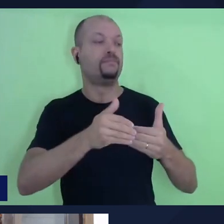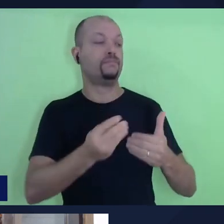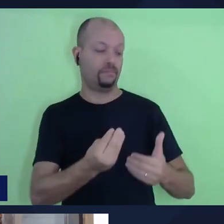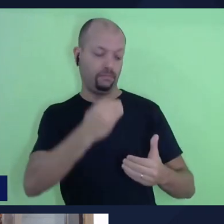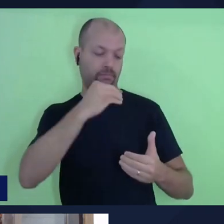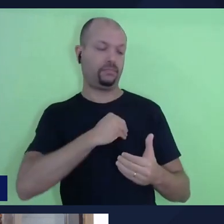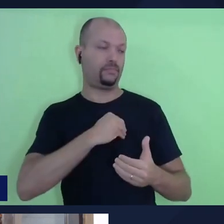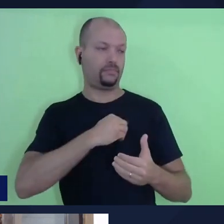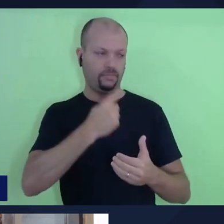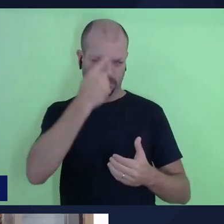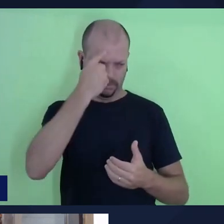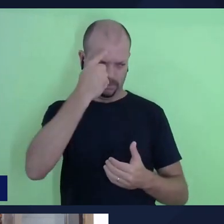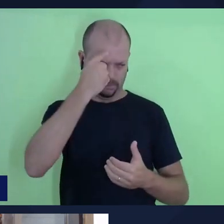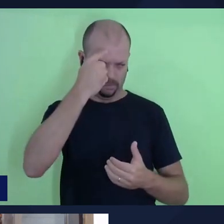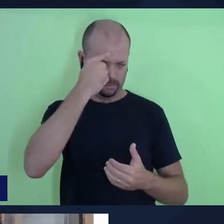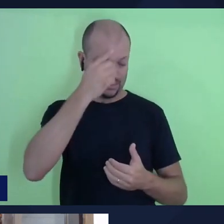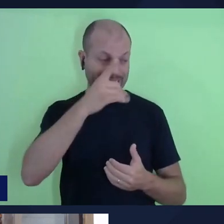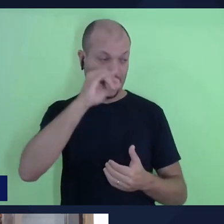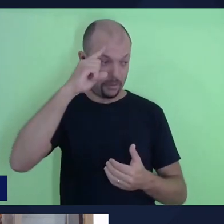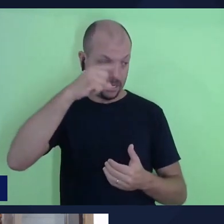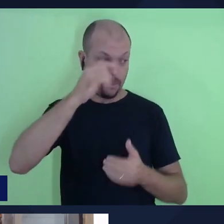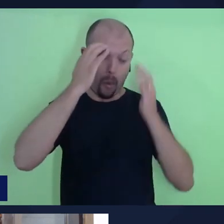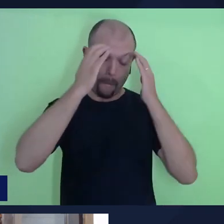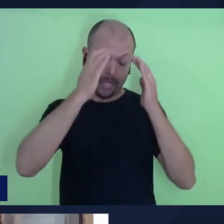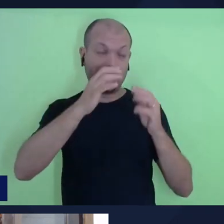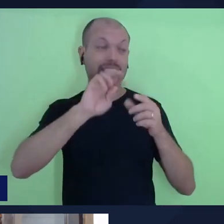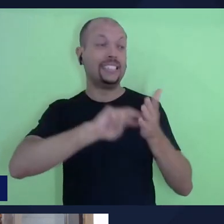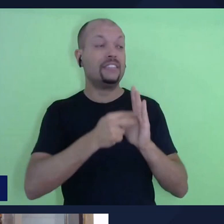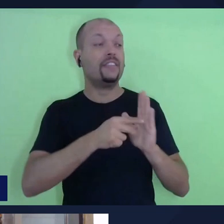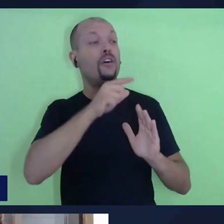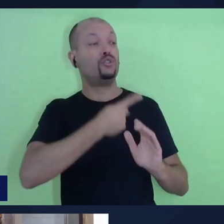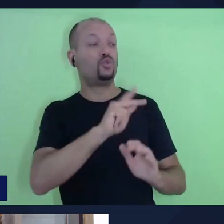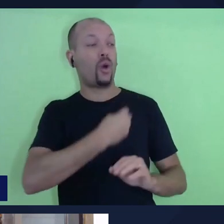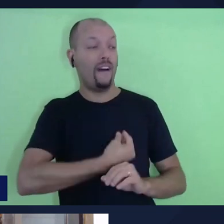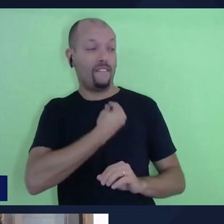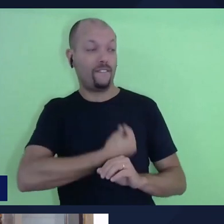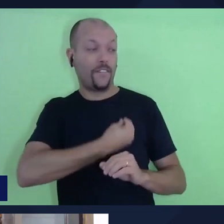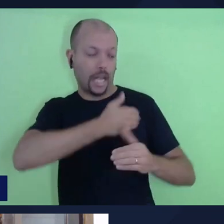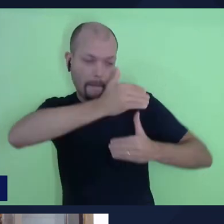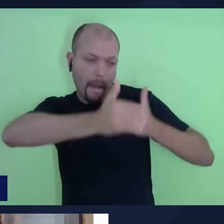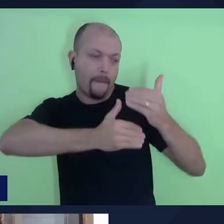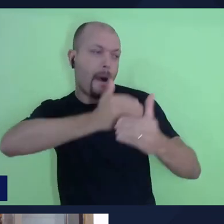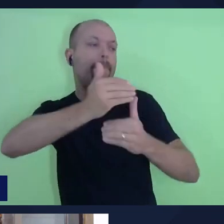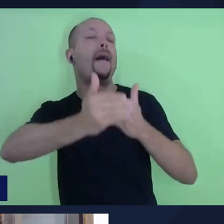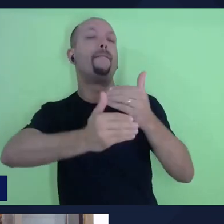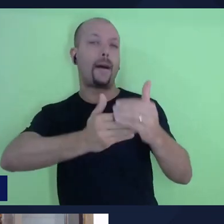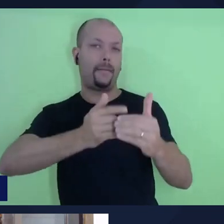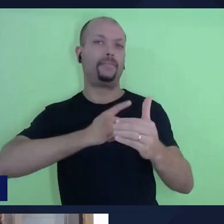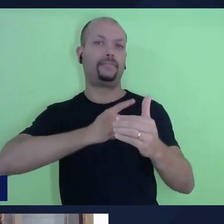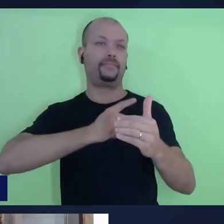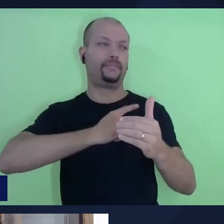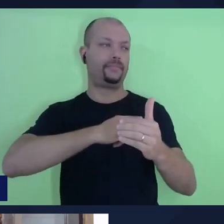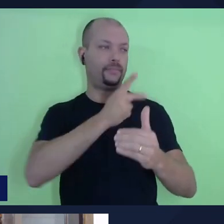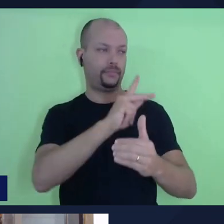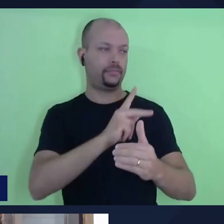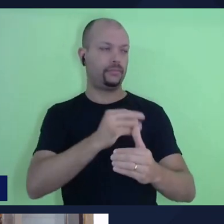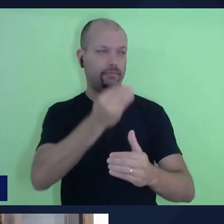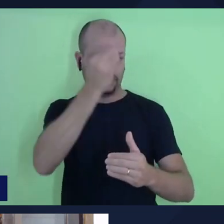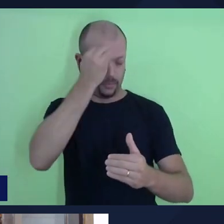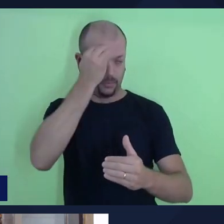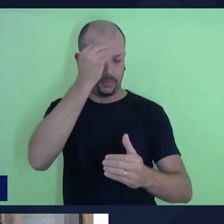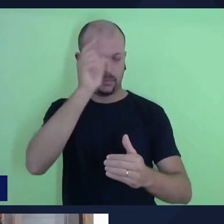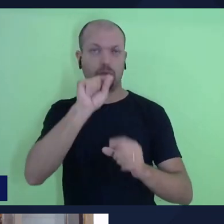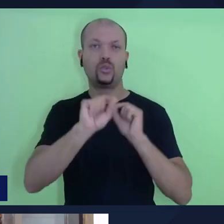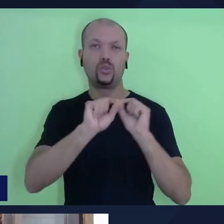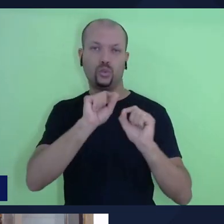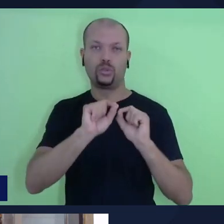Isso vai ser muito bom, vai aumentar seus dias. Você vai ter o quê? Se escrever no seu coração, na tábua do seu